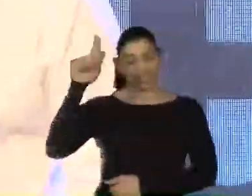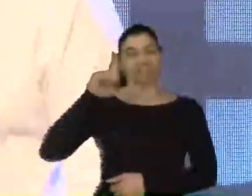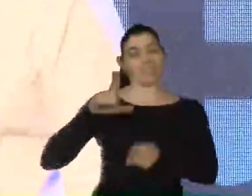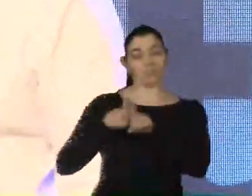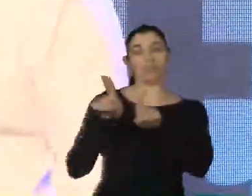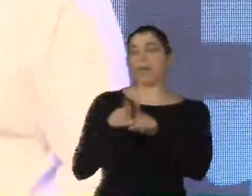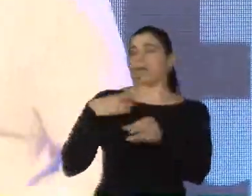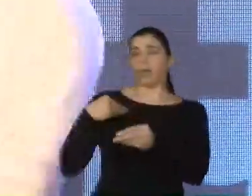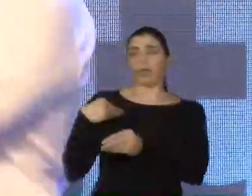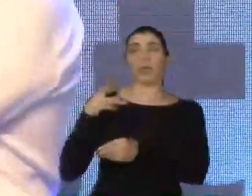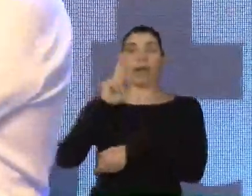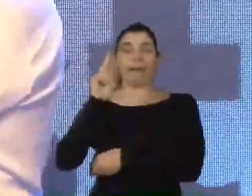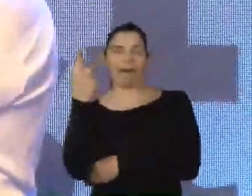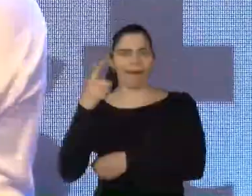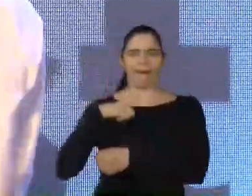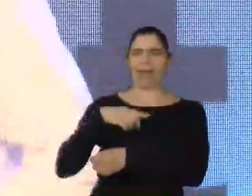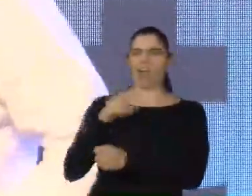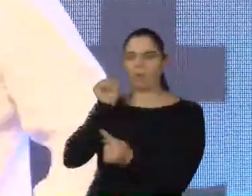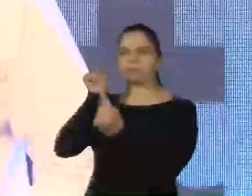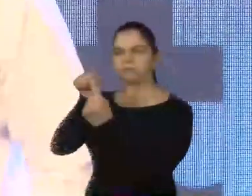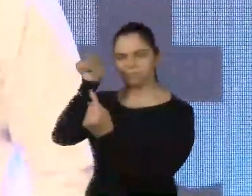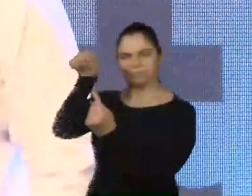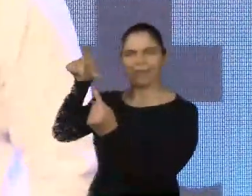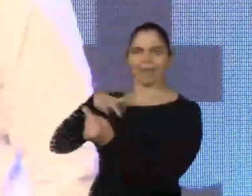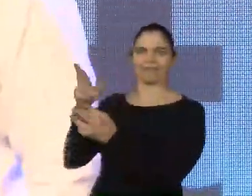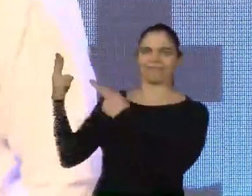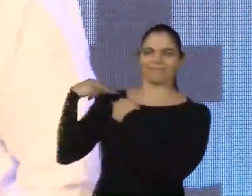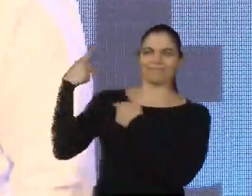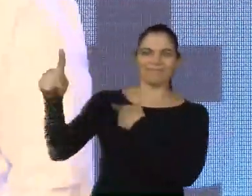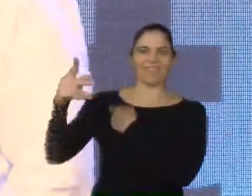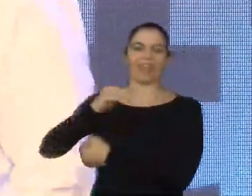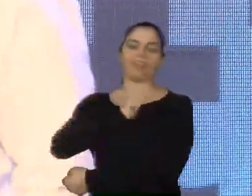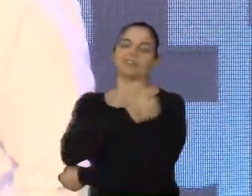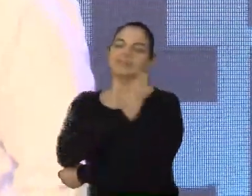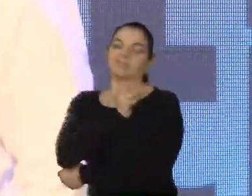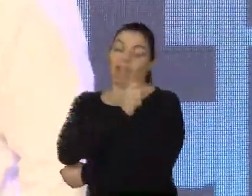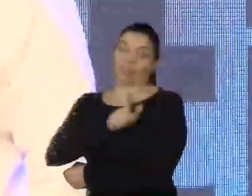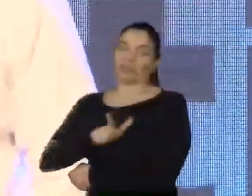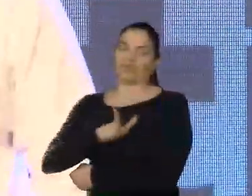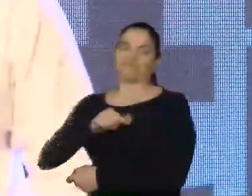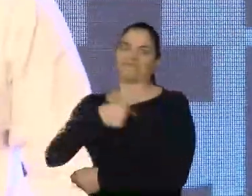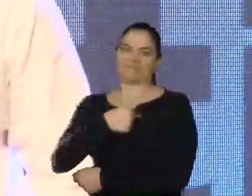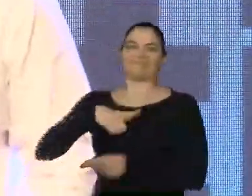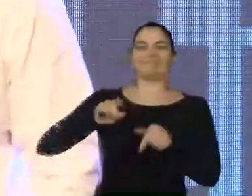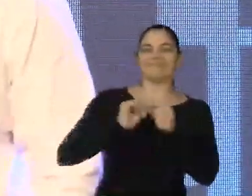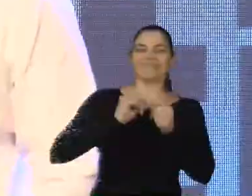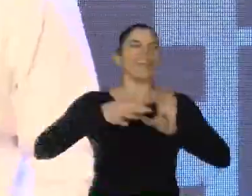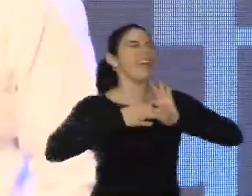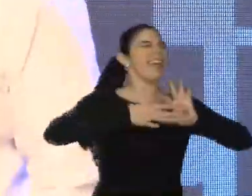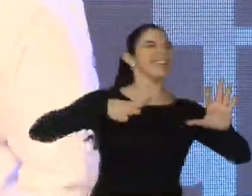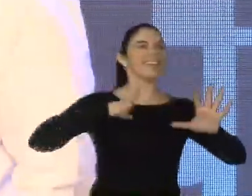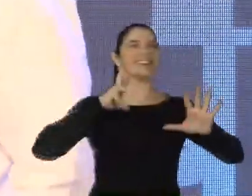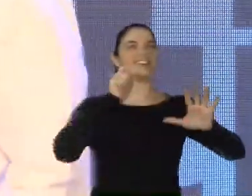ela ajuda a gente demais nessa missão, especialmente essa. Ela também está de coração azul, envolvida demais para que a gente faça a inclusão de verdade no